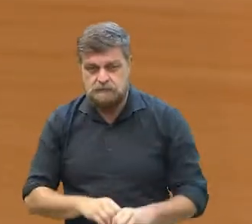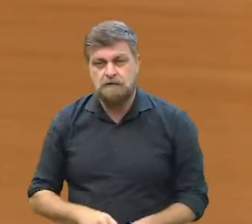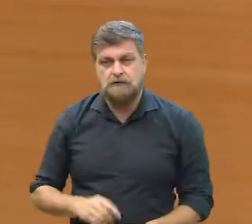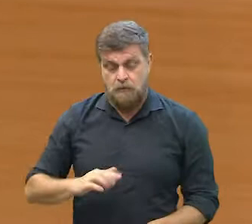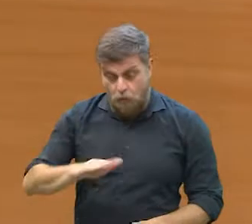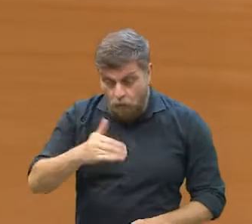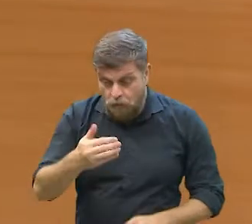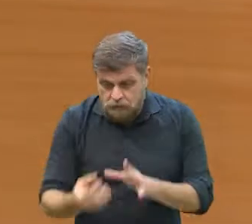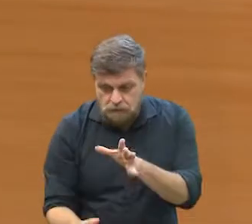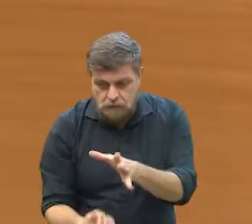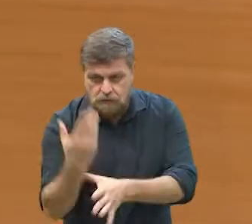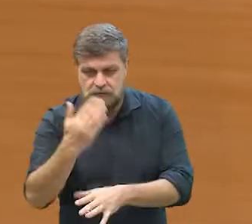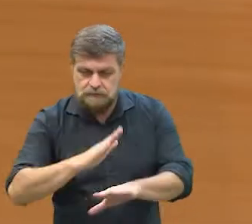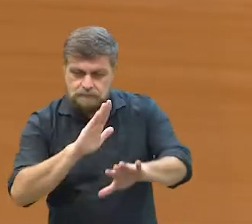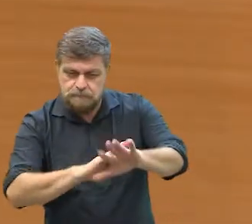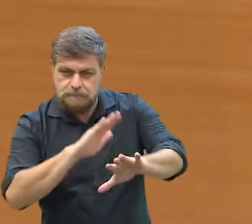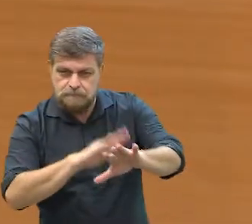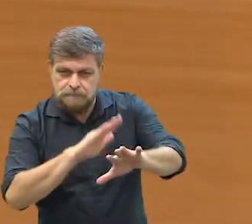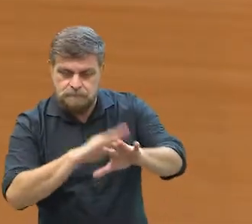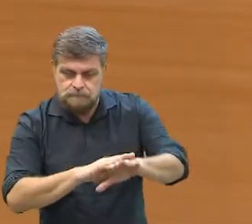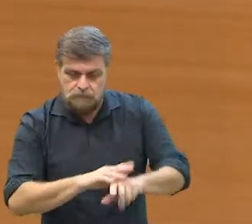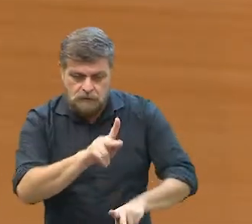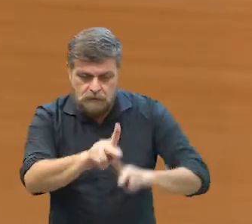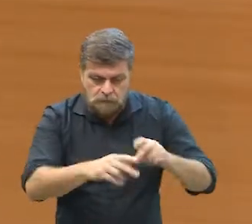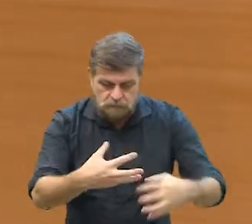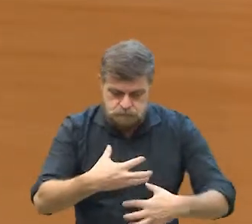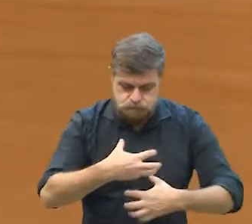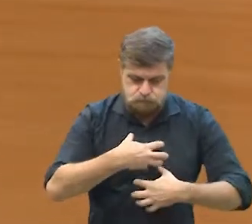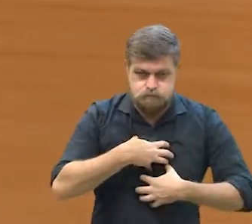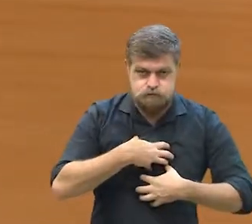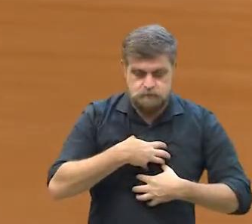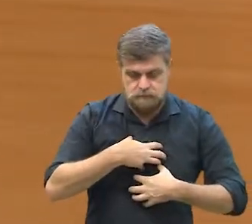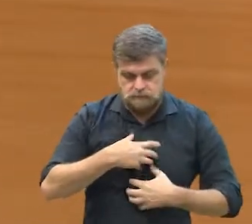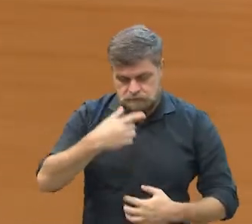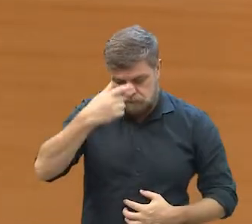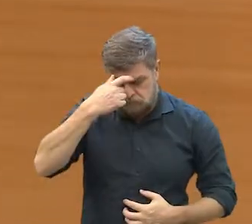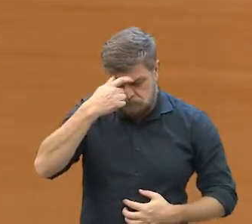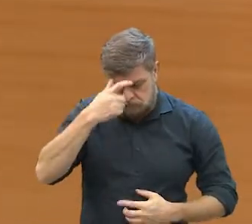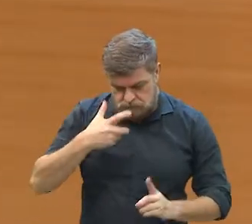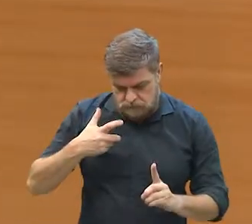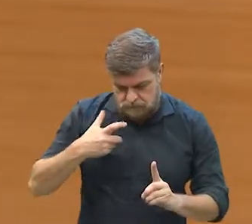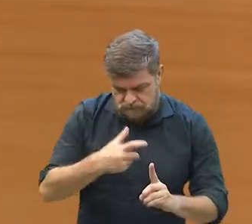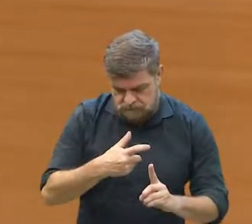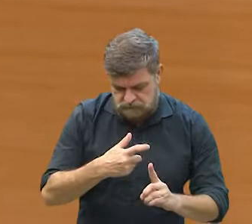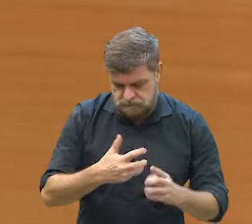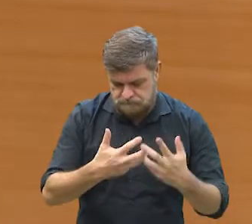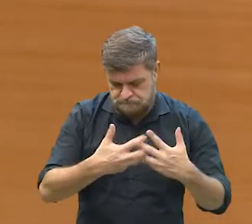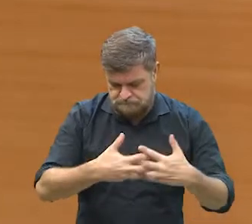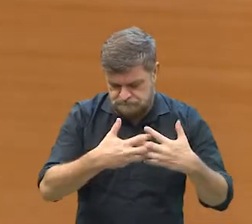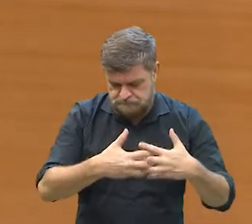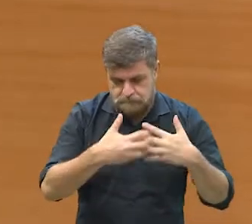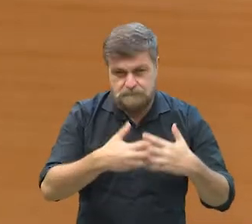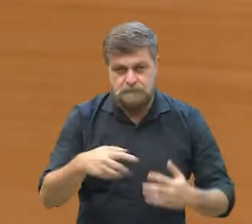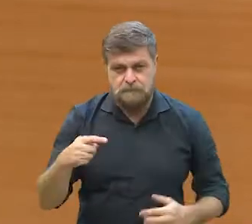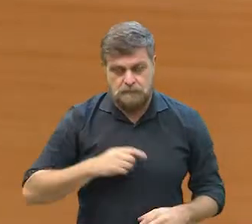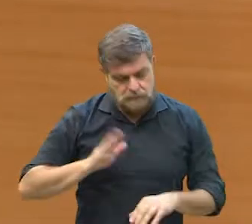quando você faz um processo educativo, uma sensibilização para a vacinação,